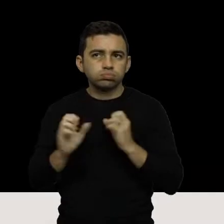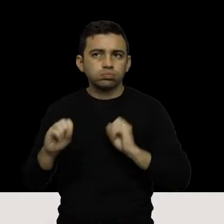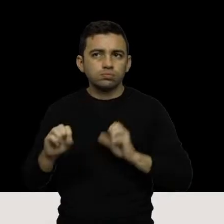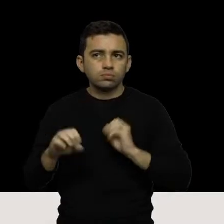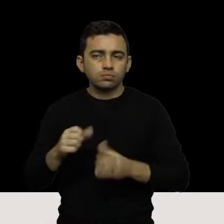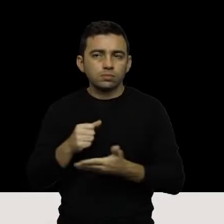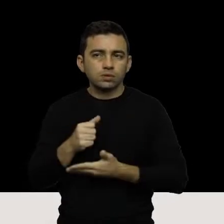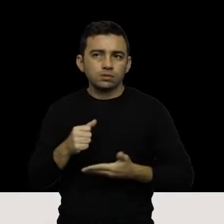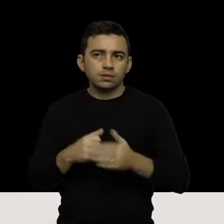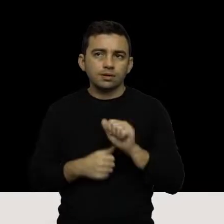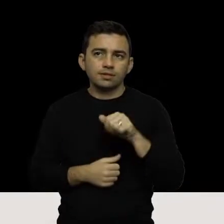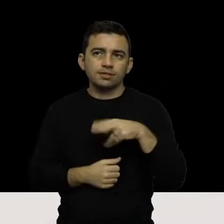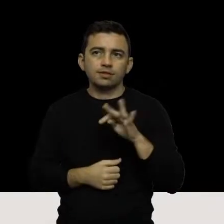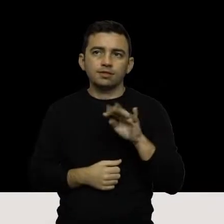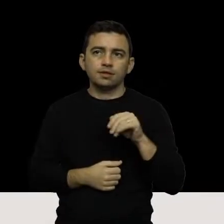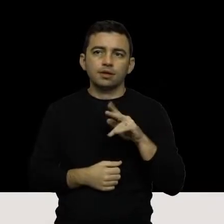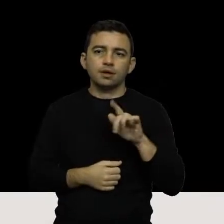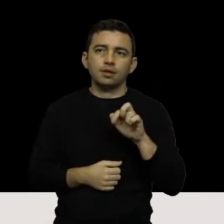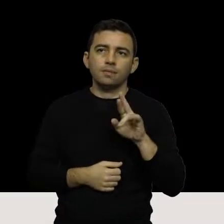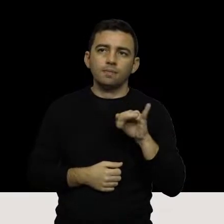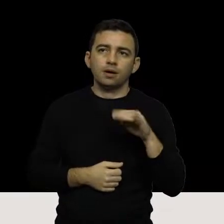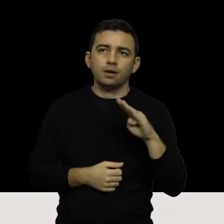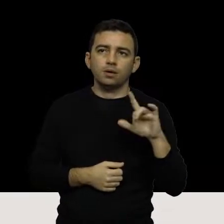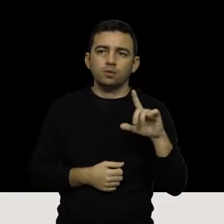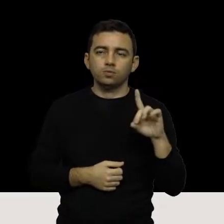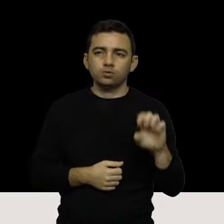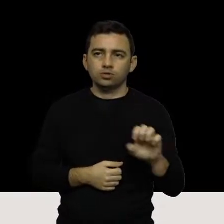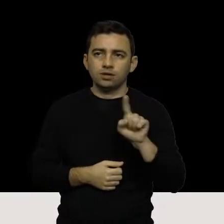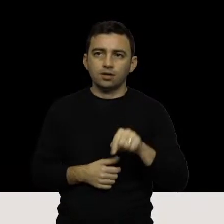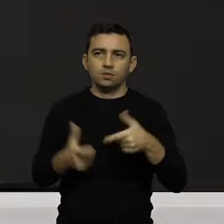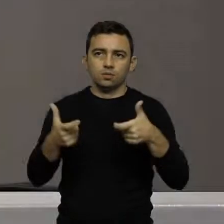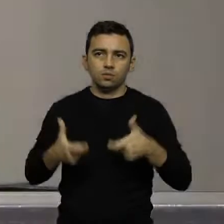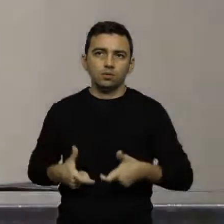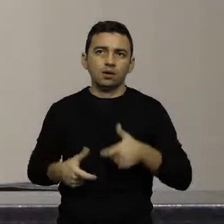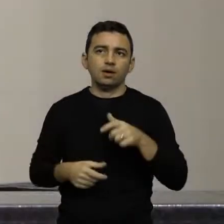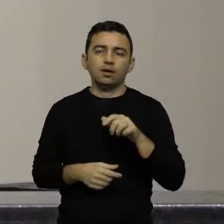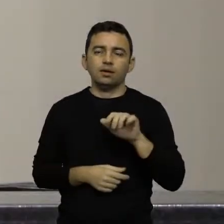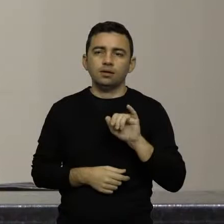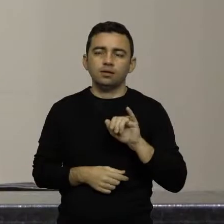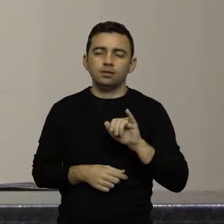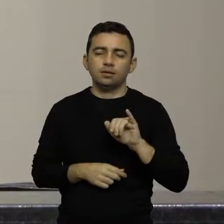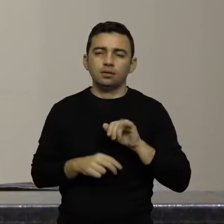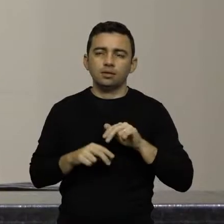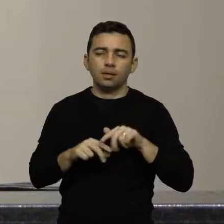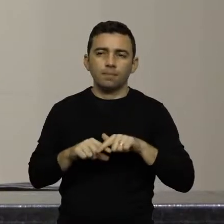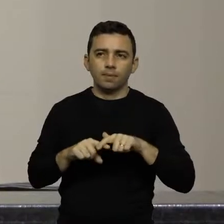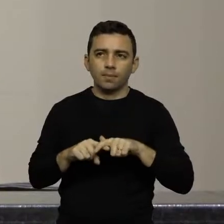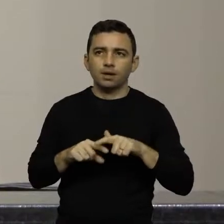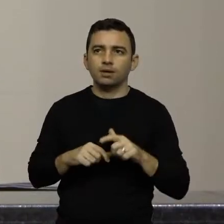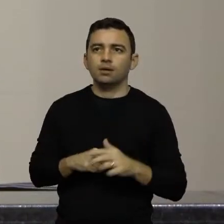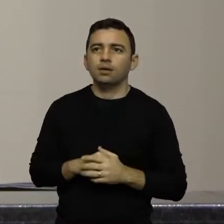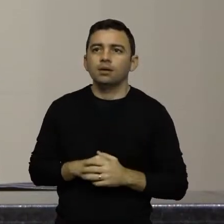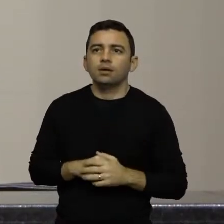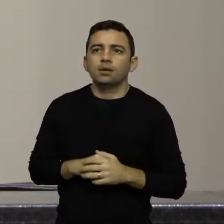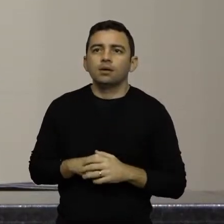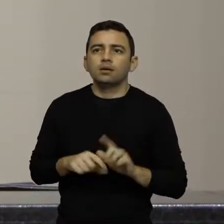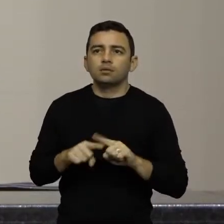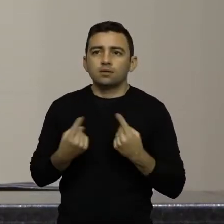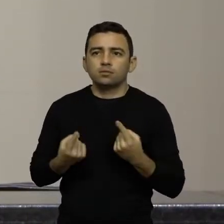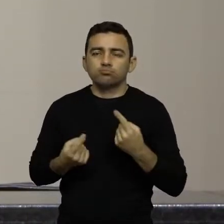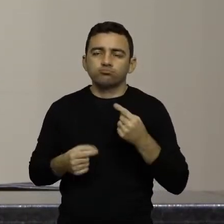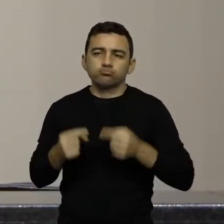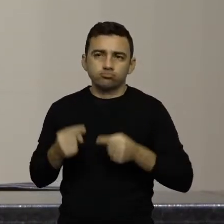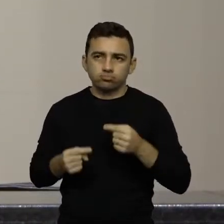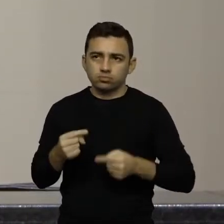Anitta Garibaldi, localizada em Itapema. Em discussão, não havendo quem queira discutir